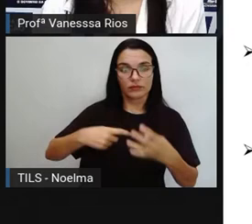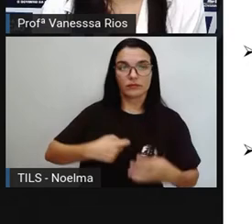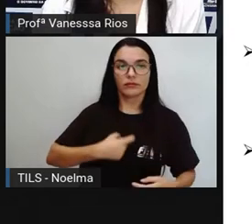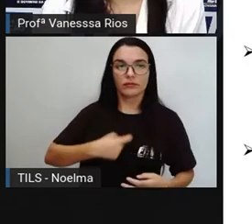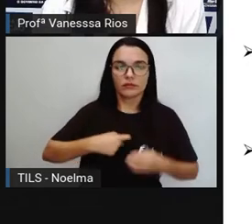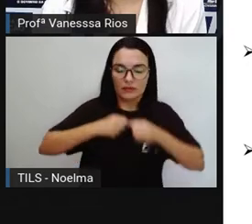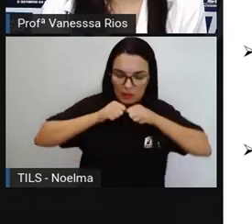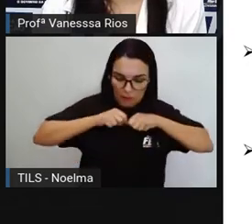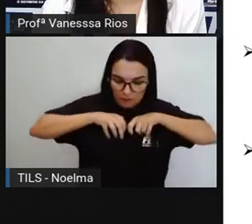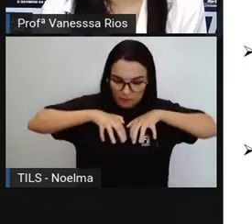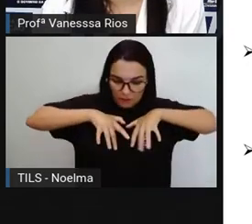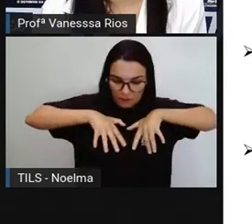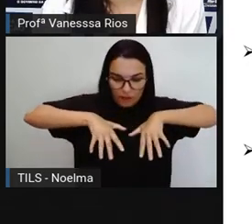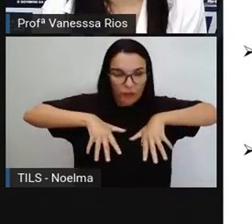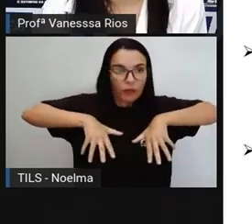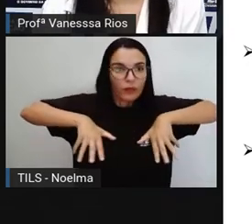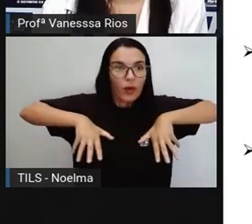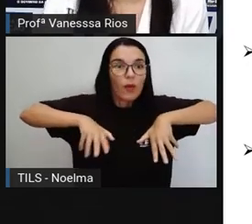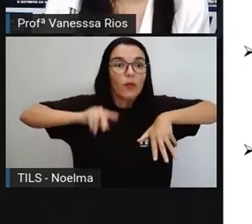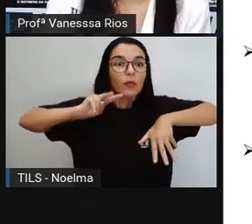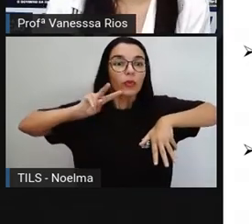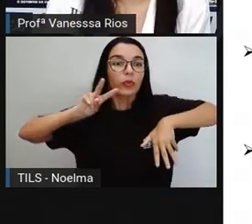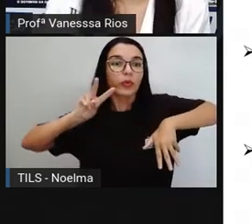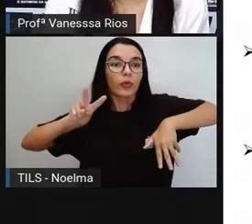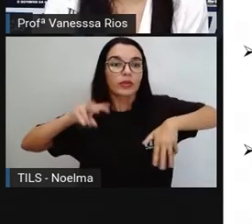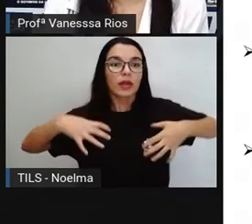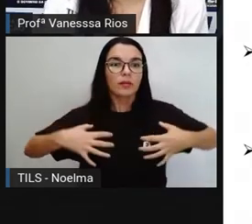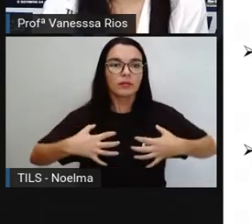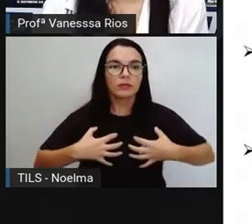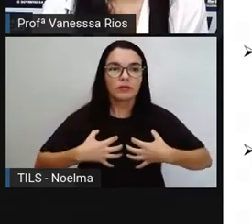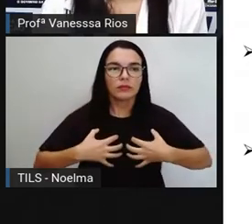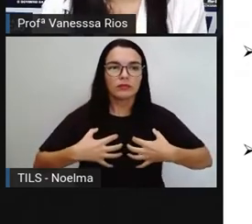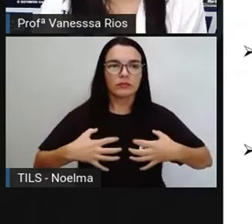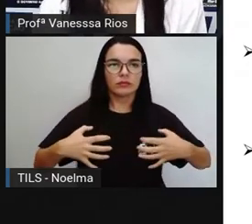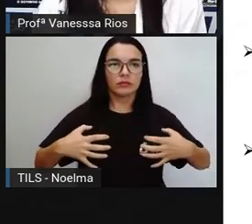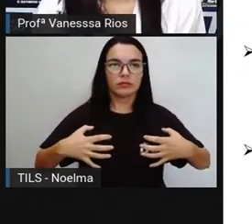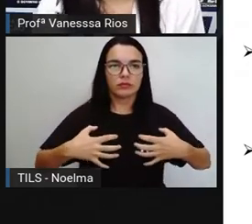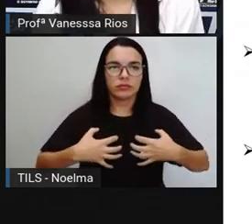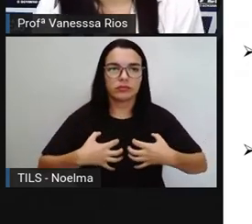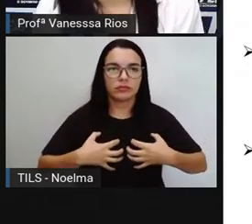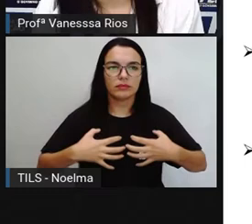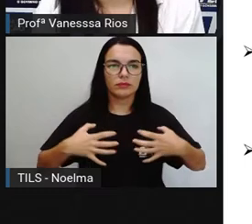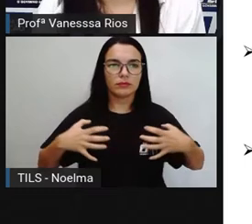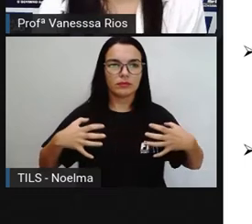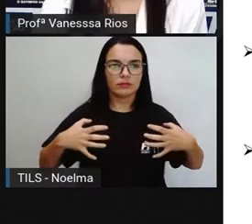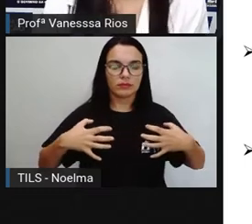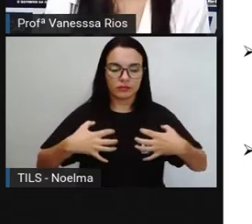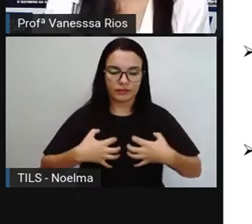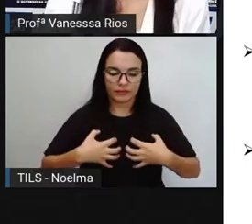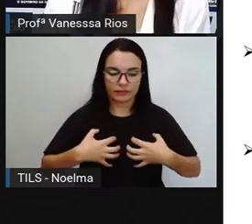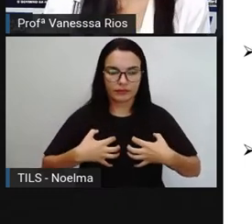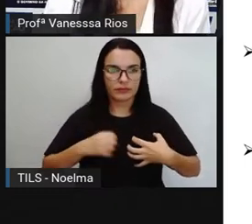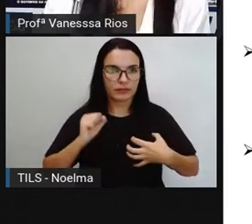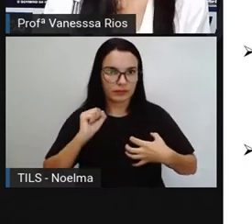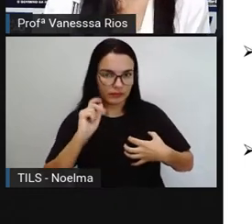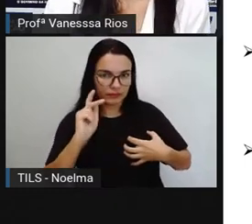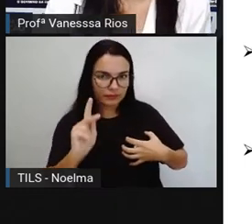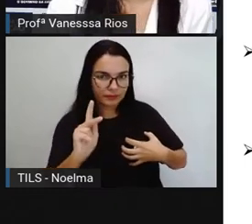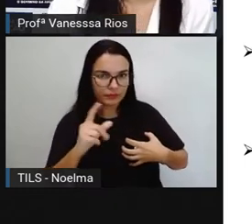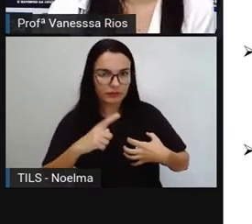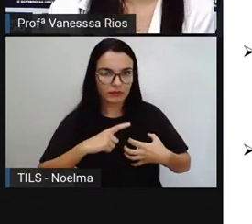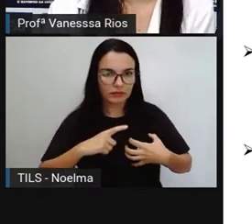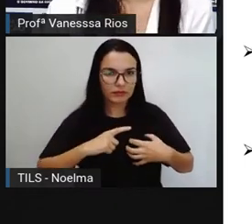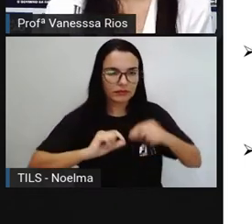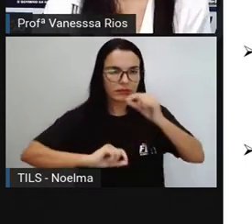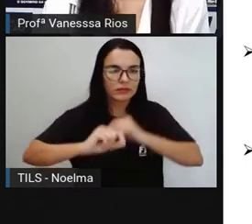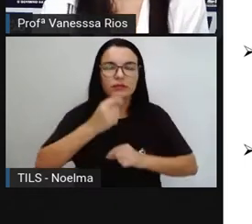ramifica-se em dois brônquios, dando acesso aos pulmões. Então, a gente já observou. Passa